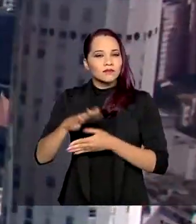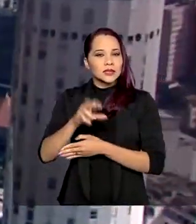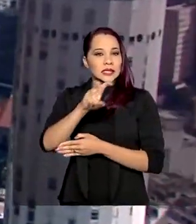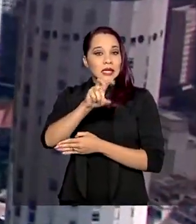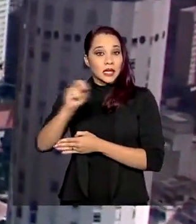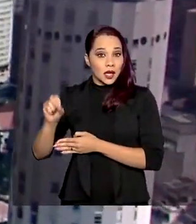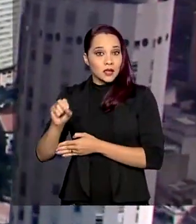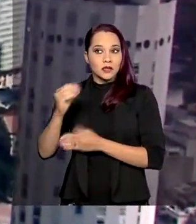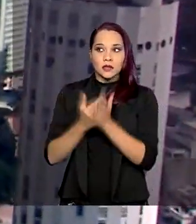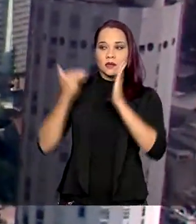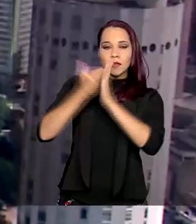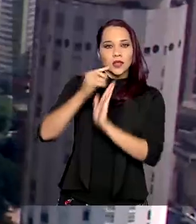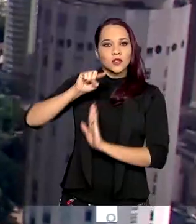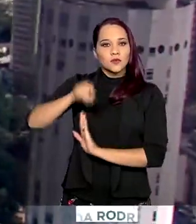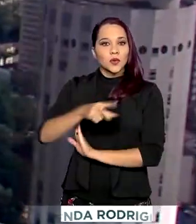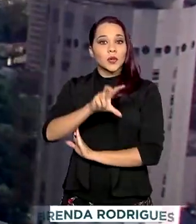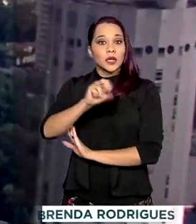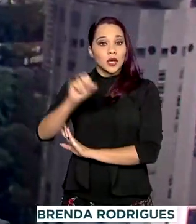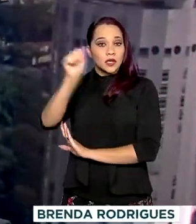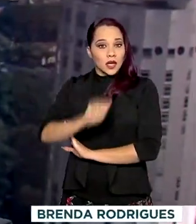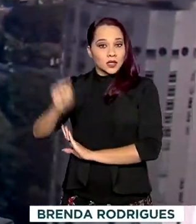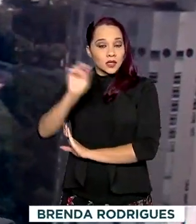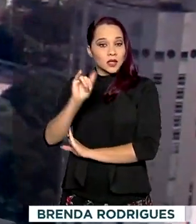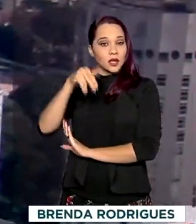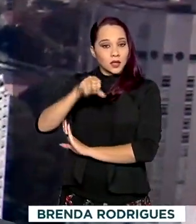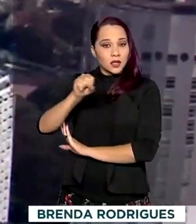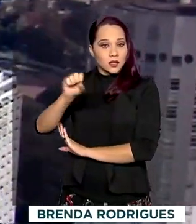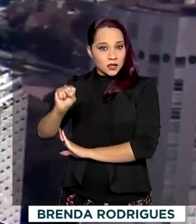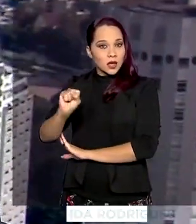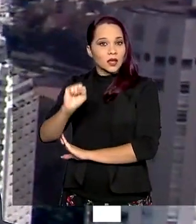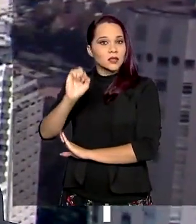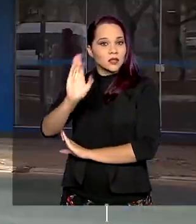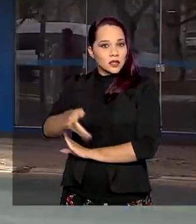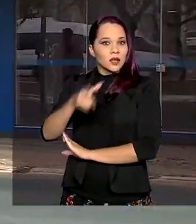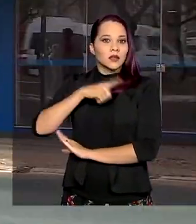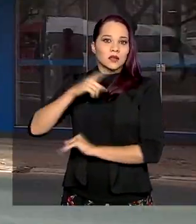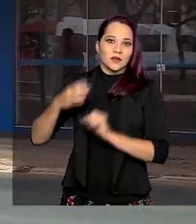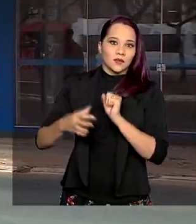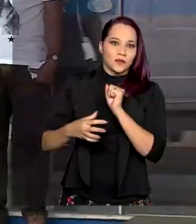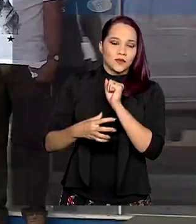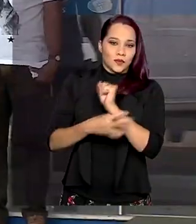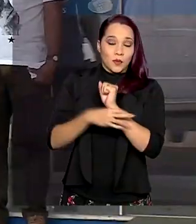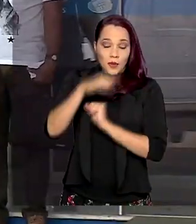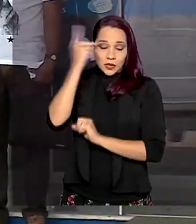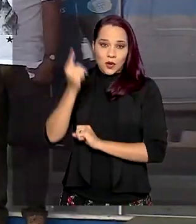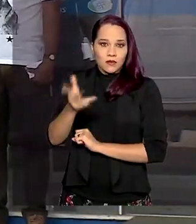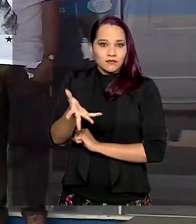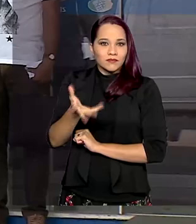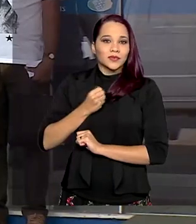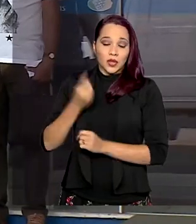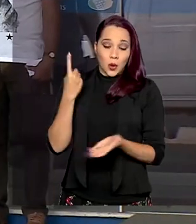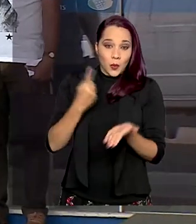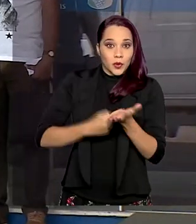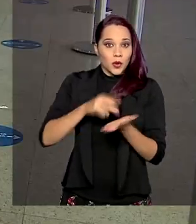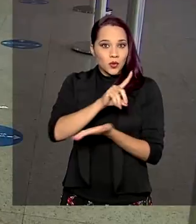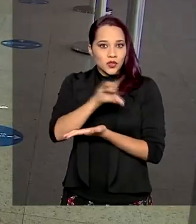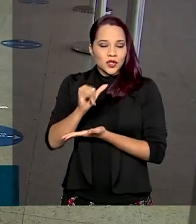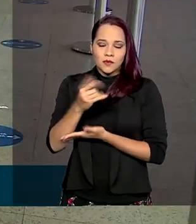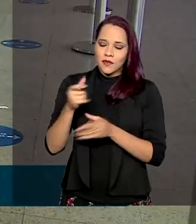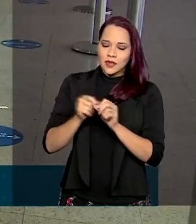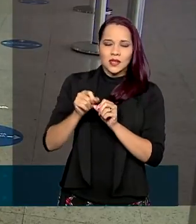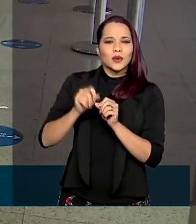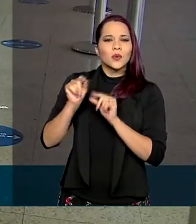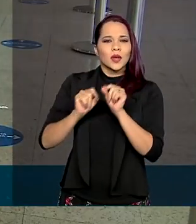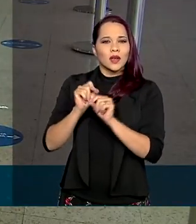500 das mais de 1.500 agências do INSS receberam segurados agendados para a realização de serviços como